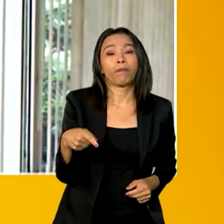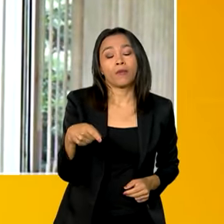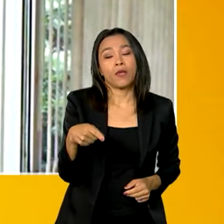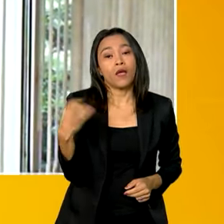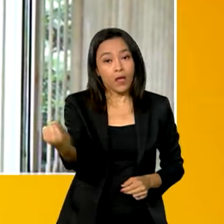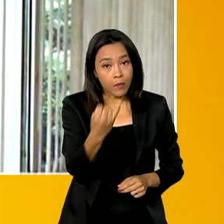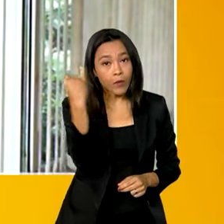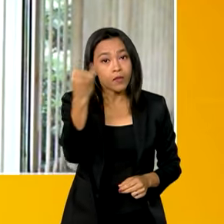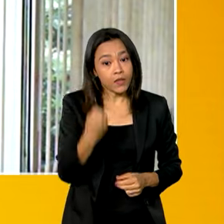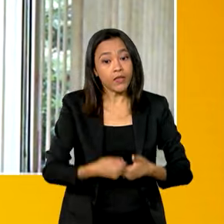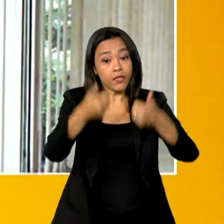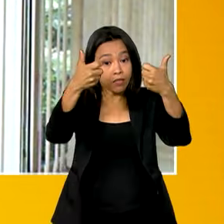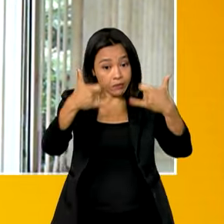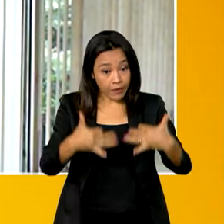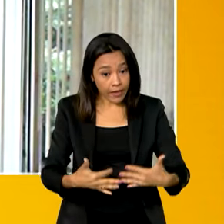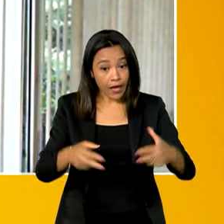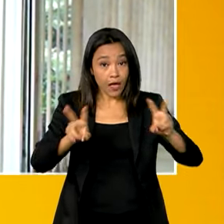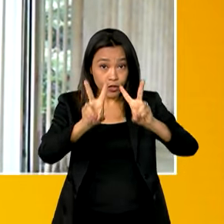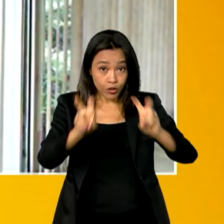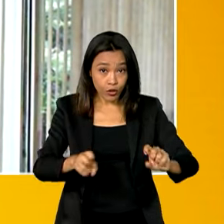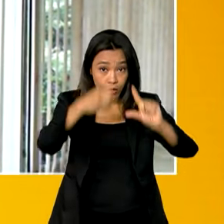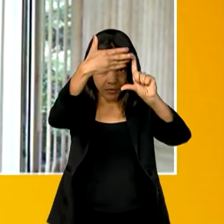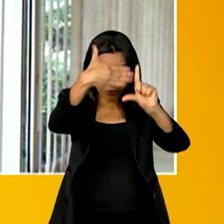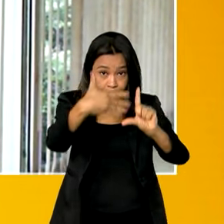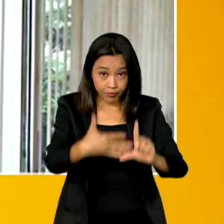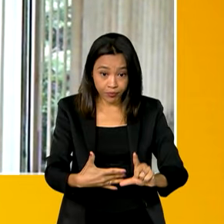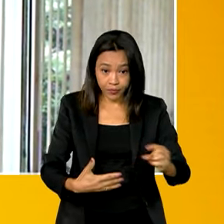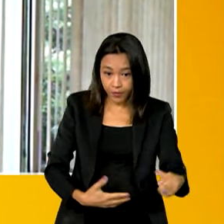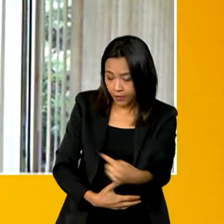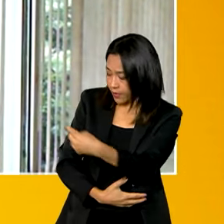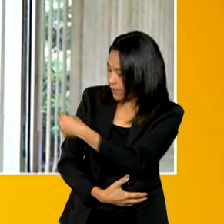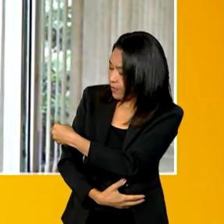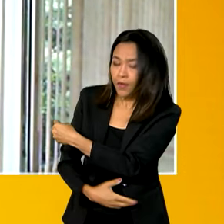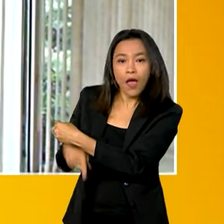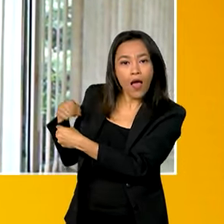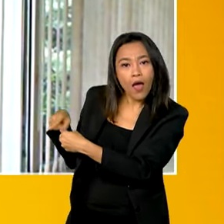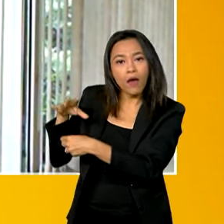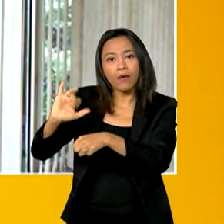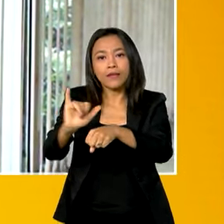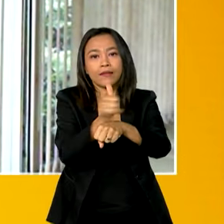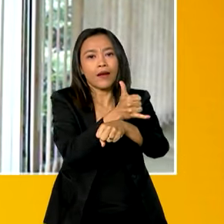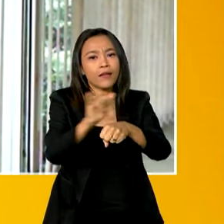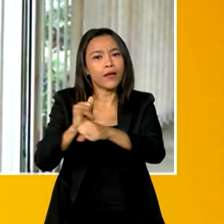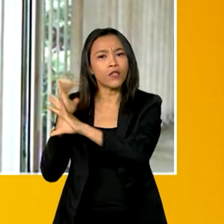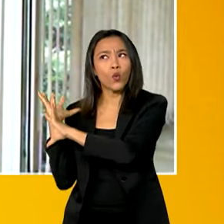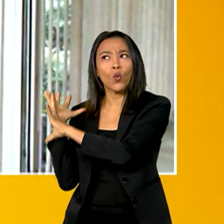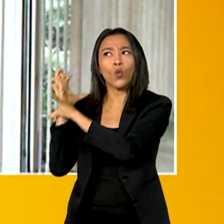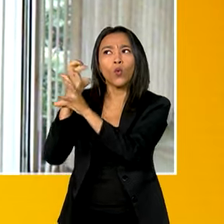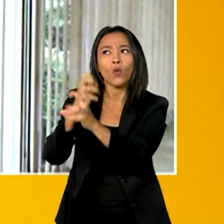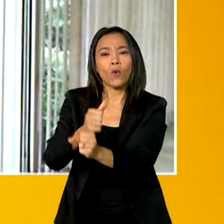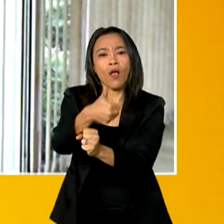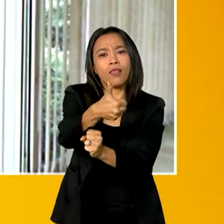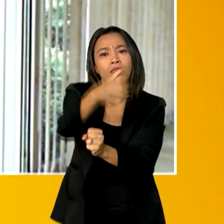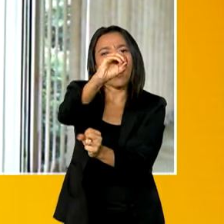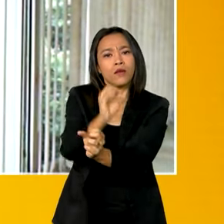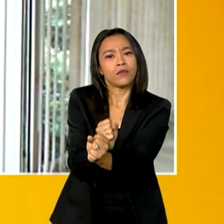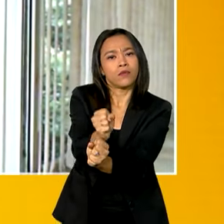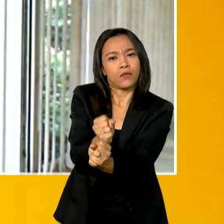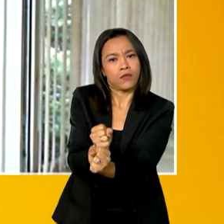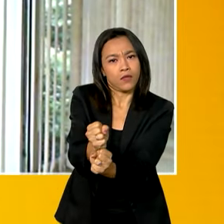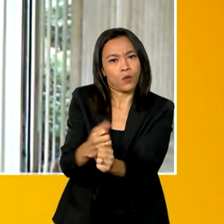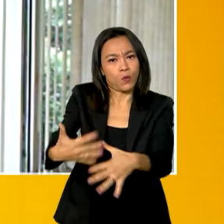plataforma do consumidor.gov.br, que é uma ferramenta que já tem 10 anos de atuação.